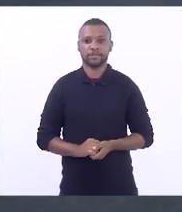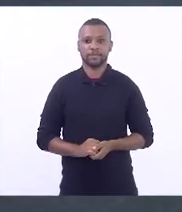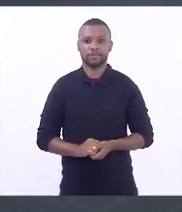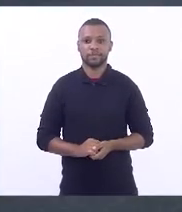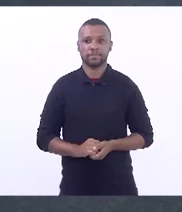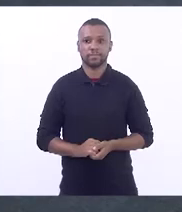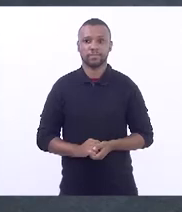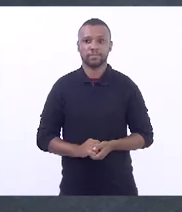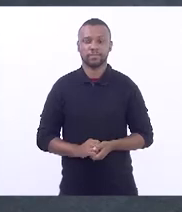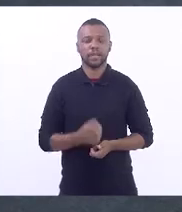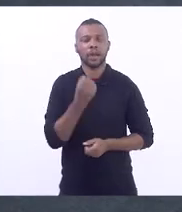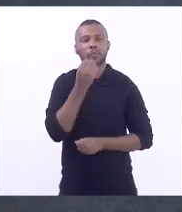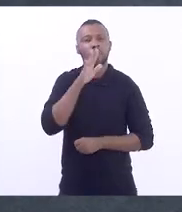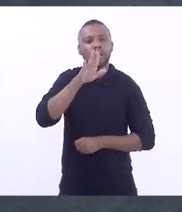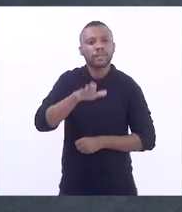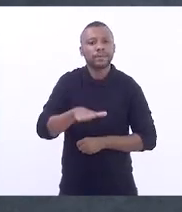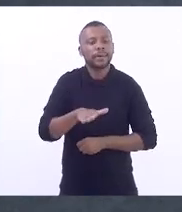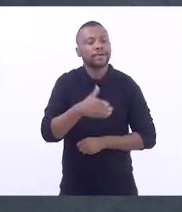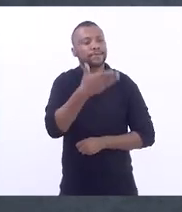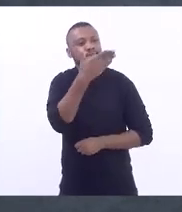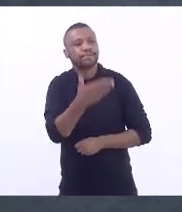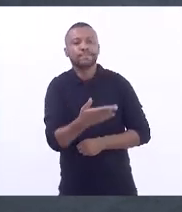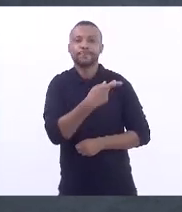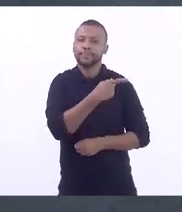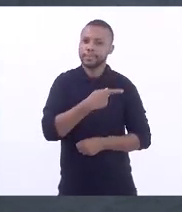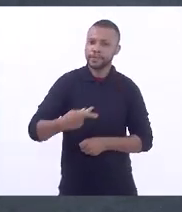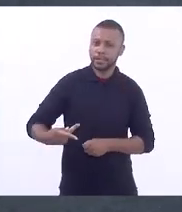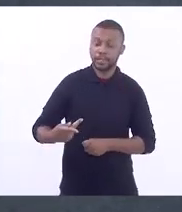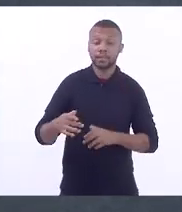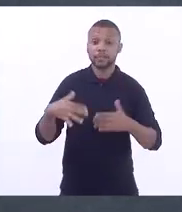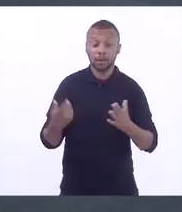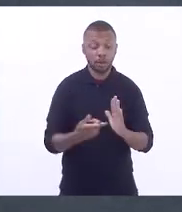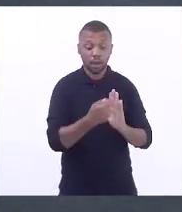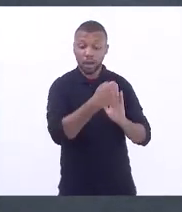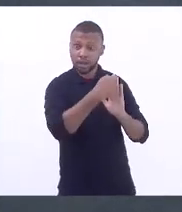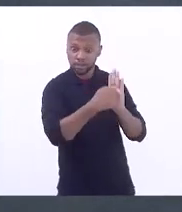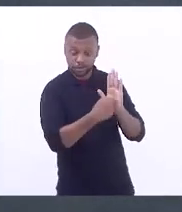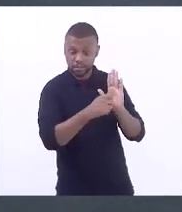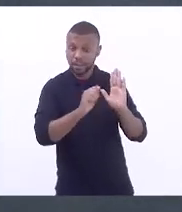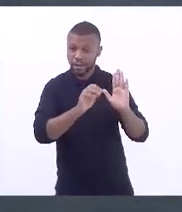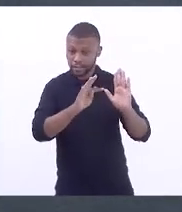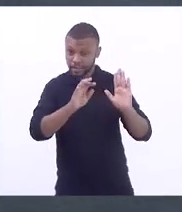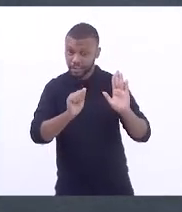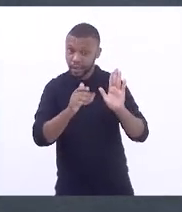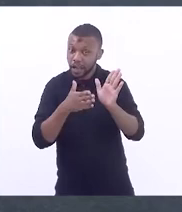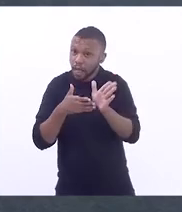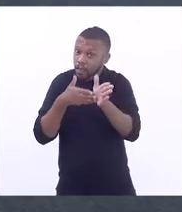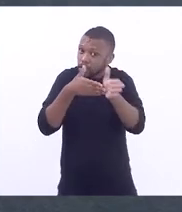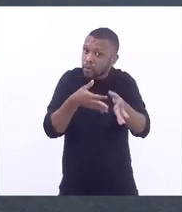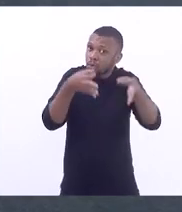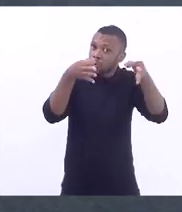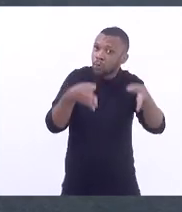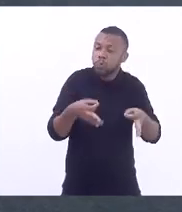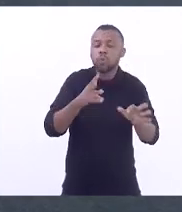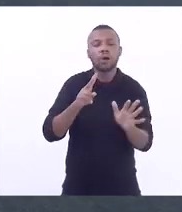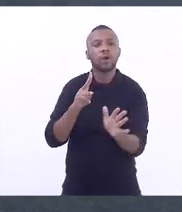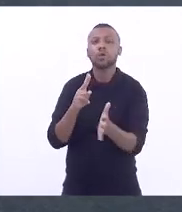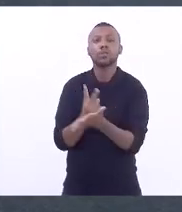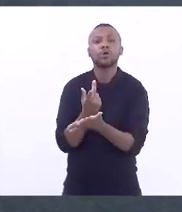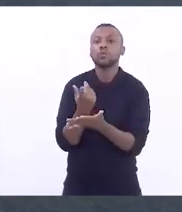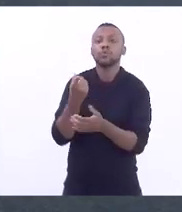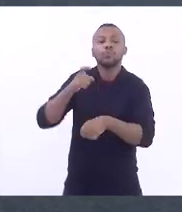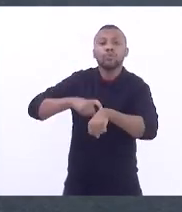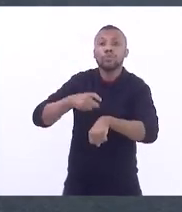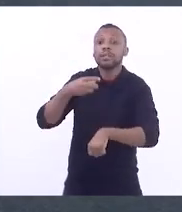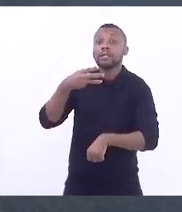Boa tarde, senhora presidente. A ata reflete com exatidão o ocorrido na 31ª sessão